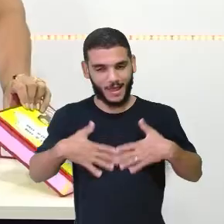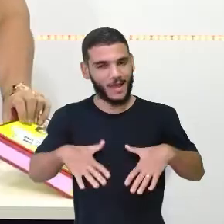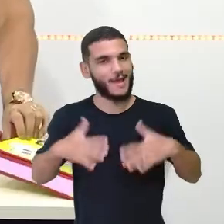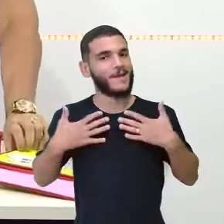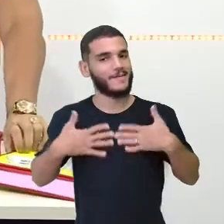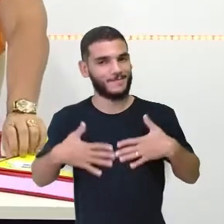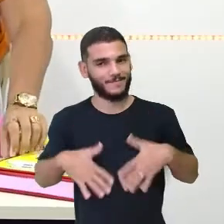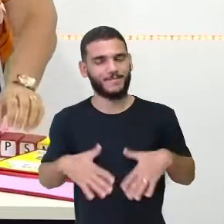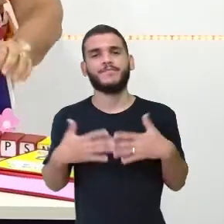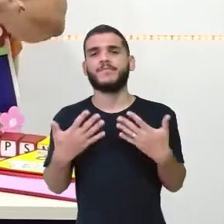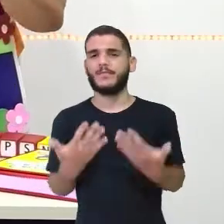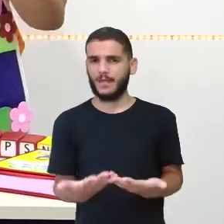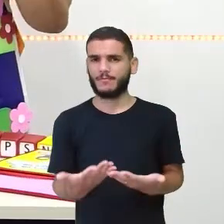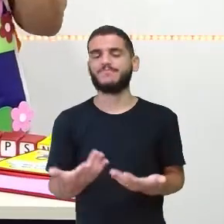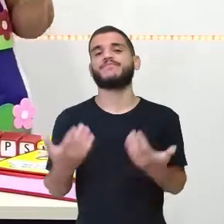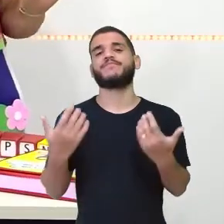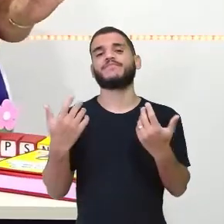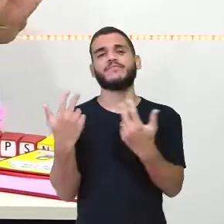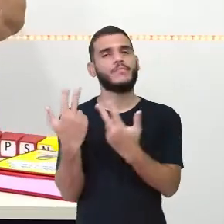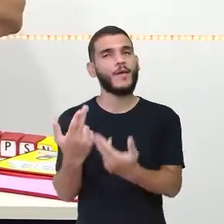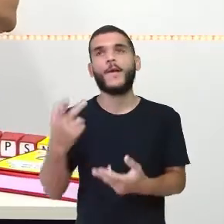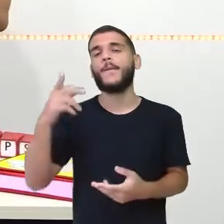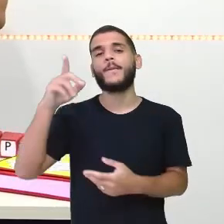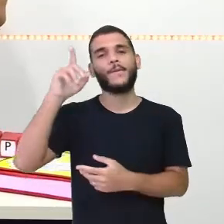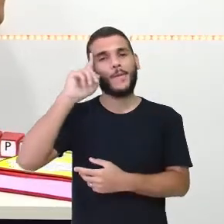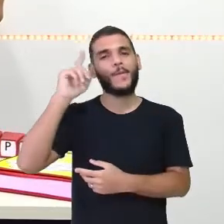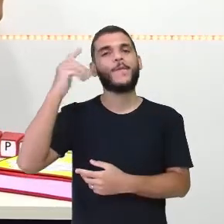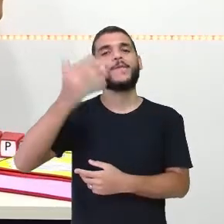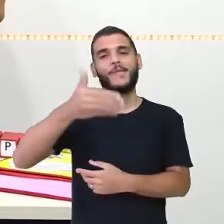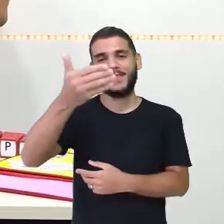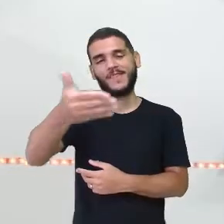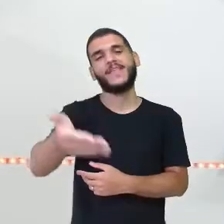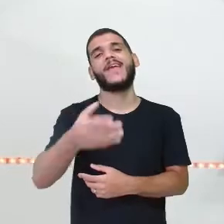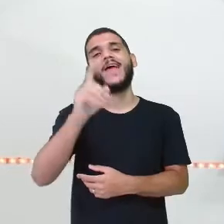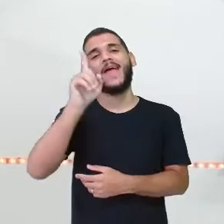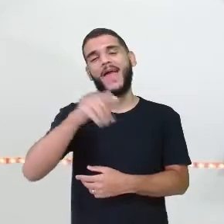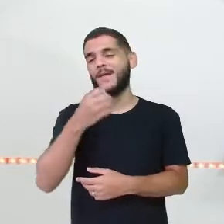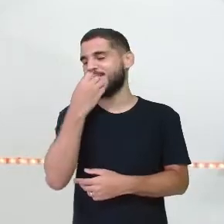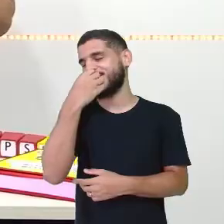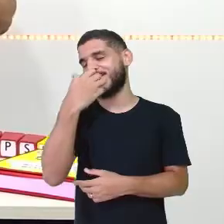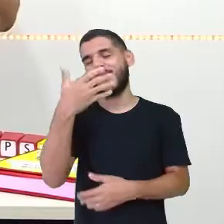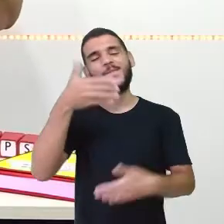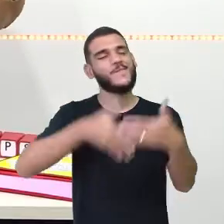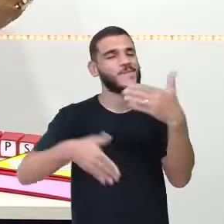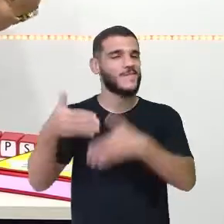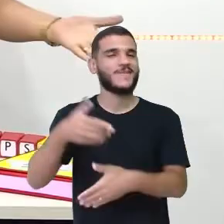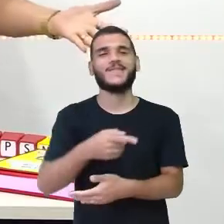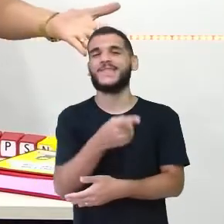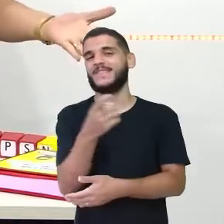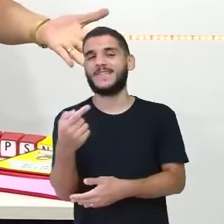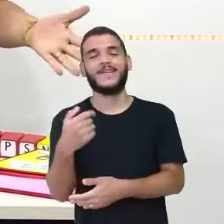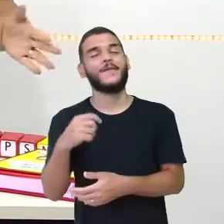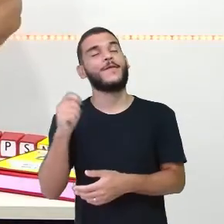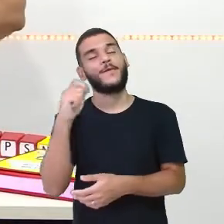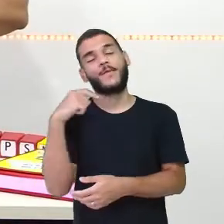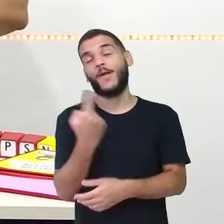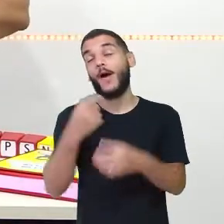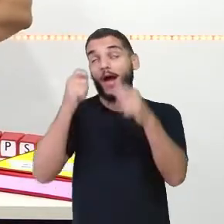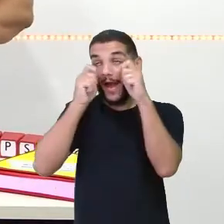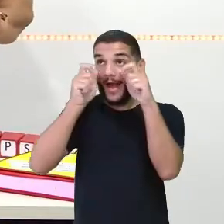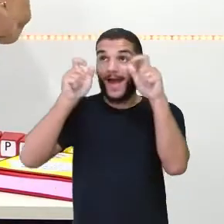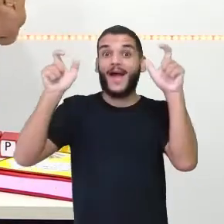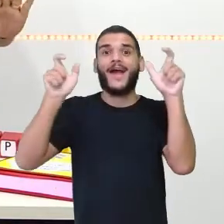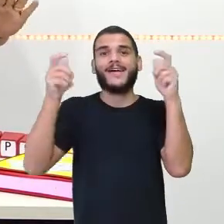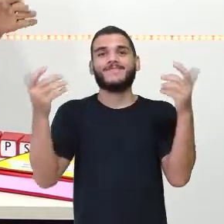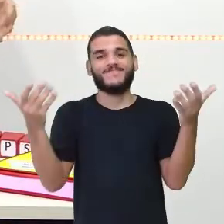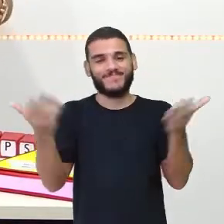É, como todo dia, é um prazer estar aqui com vocês, não é isso? Com certeza. A gente acorda, a gente chega aqui para